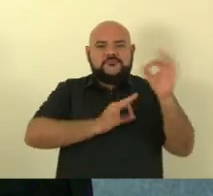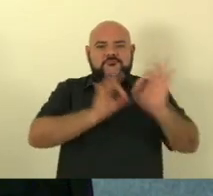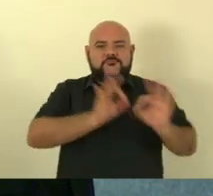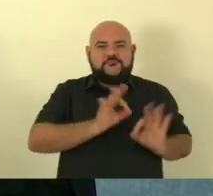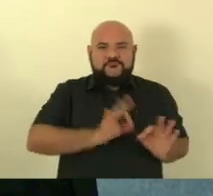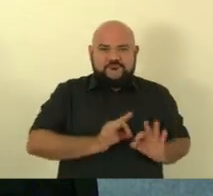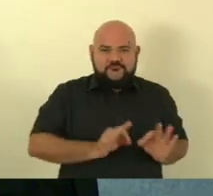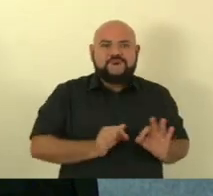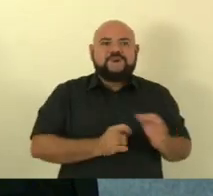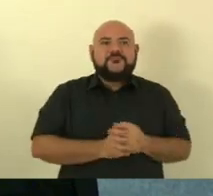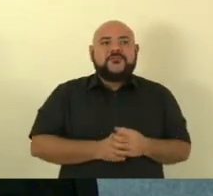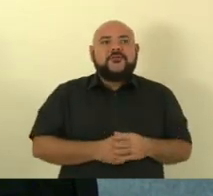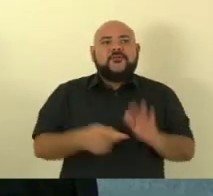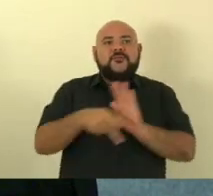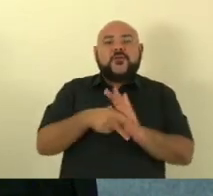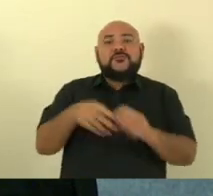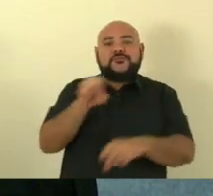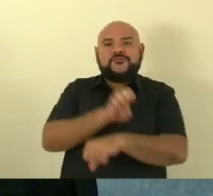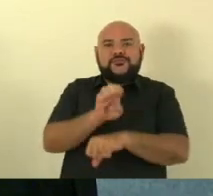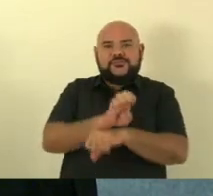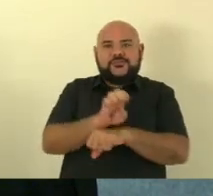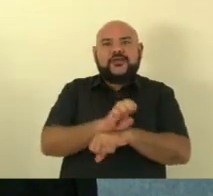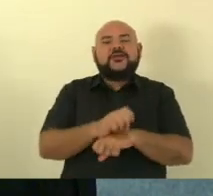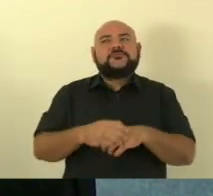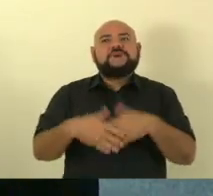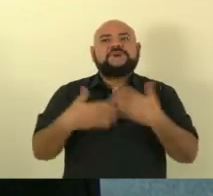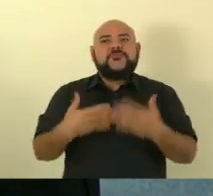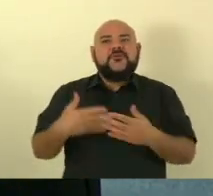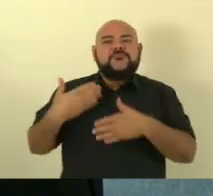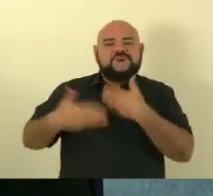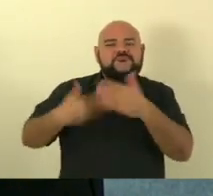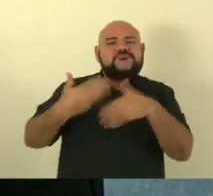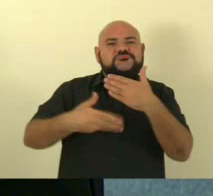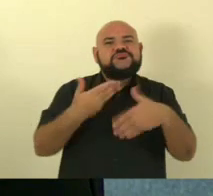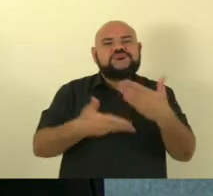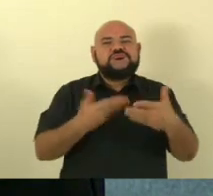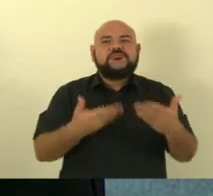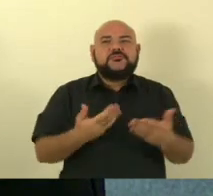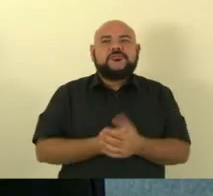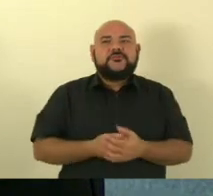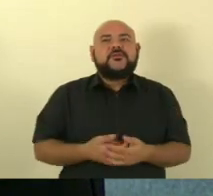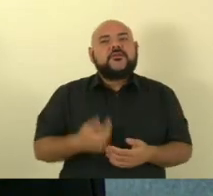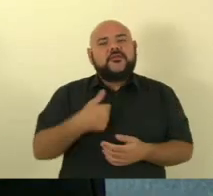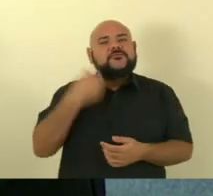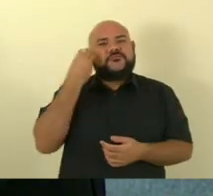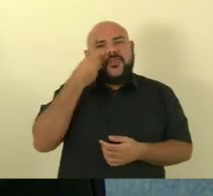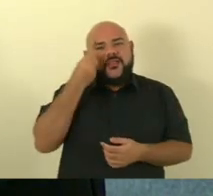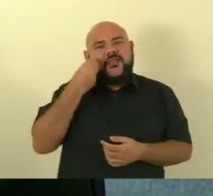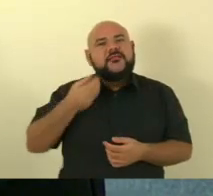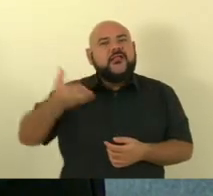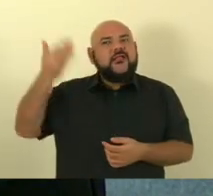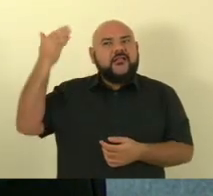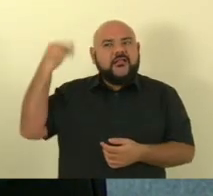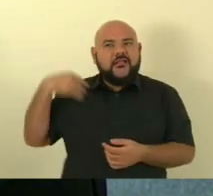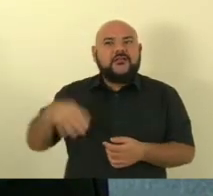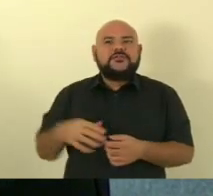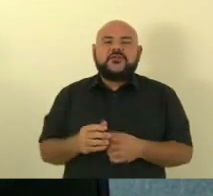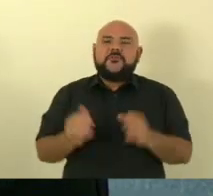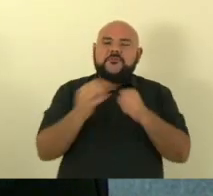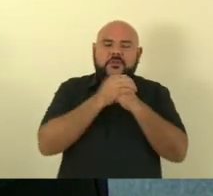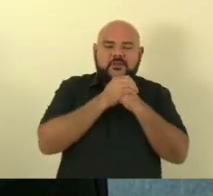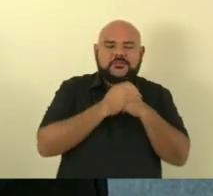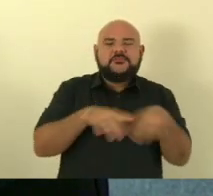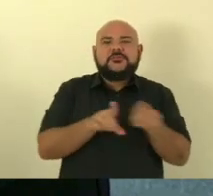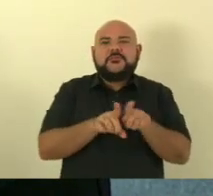estadual da Associação de Pastores ao longo dos anos, que me conduziu também por onde eu passei sempre, tanto em oração quanto também em apoio político